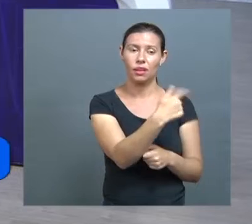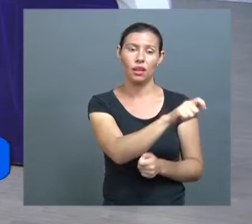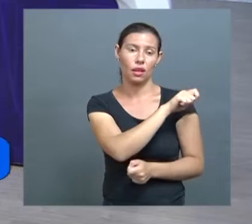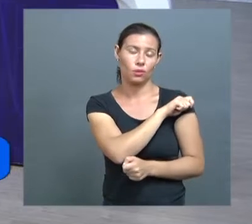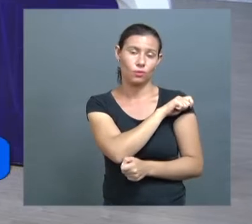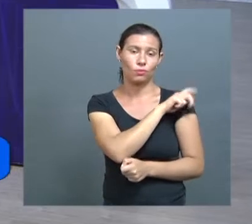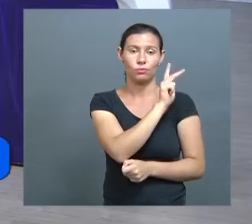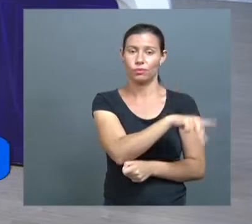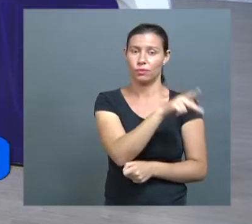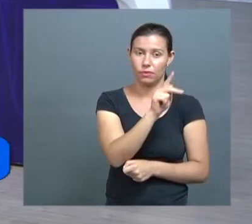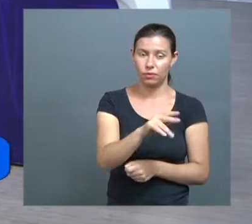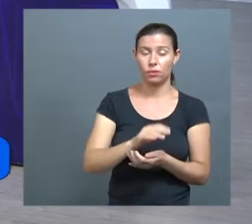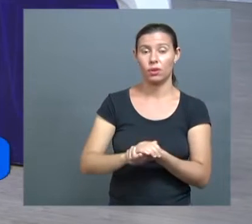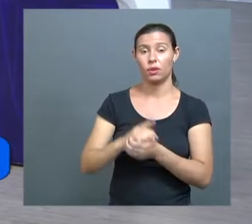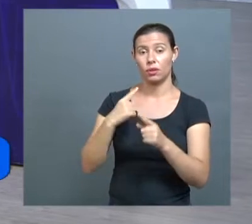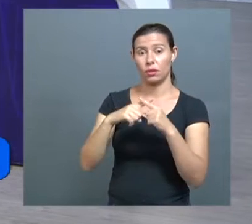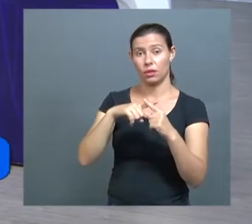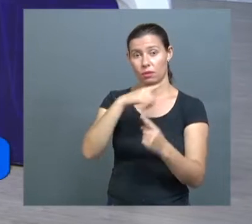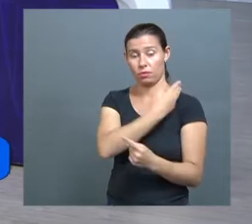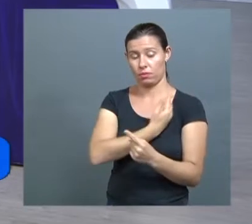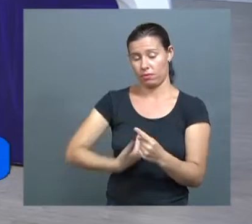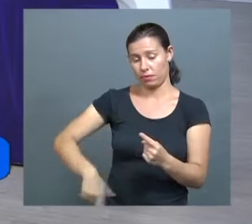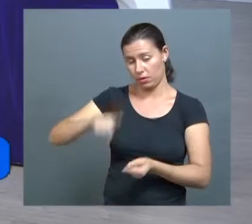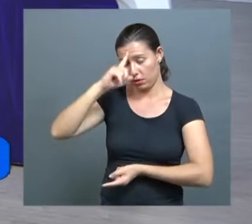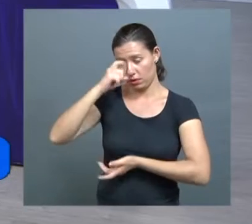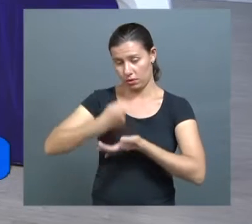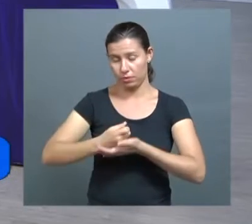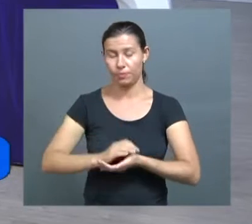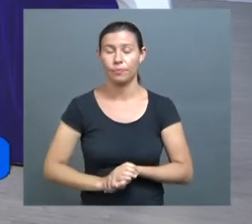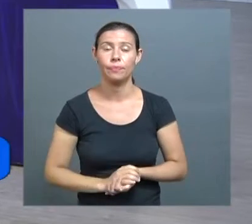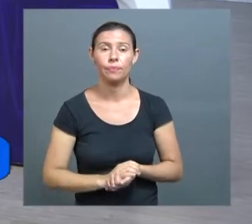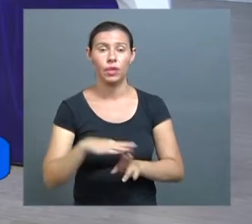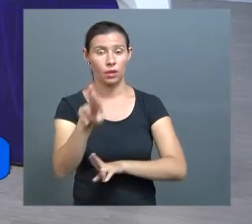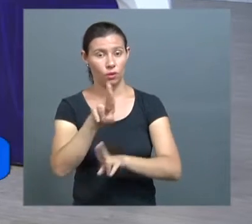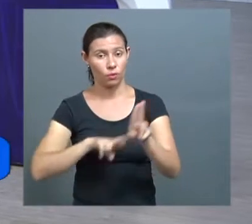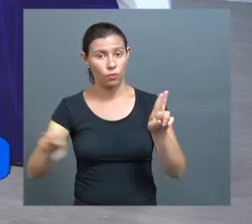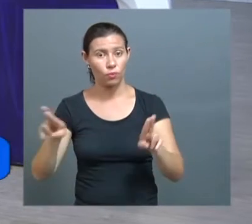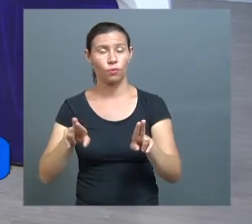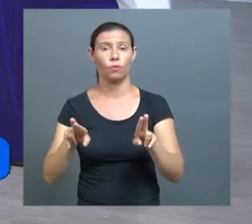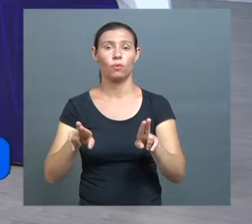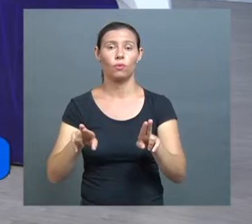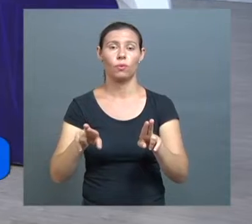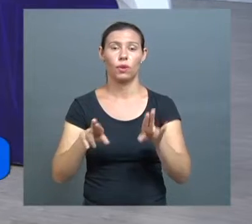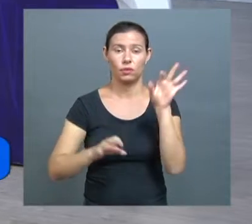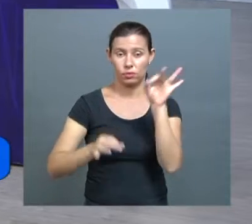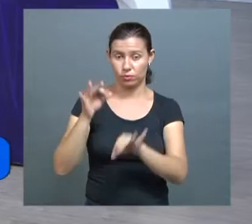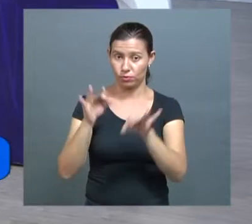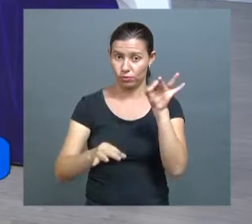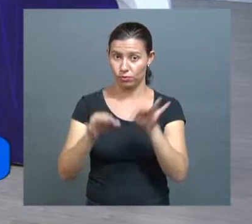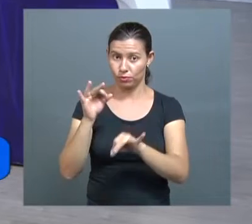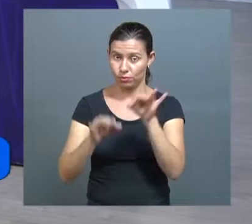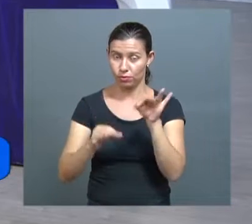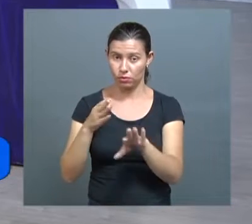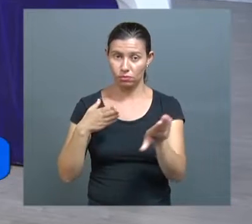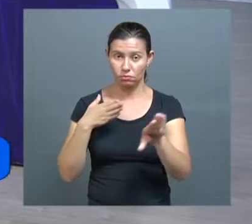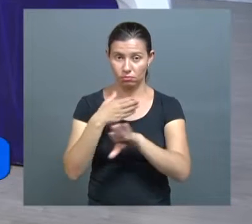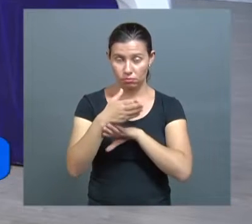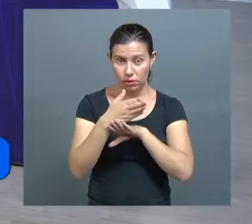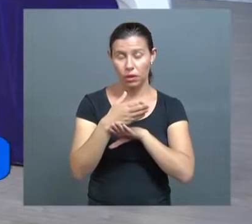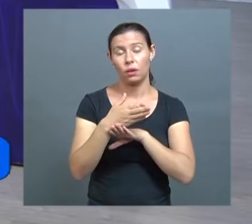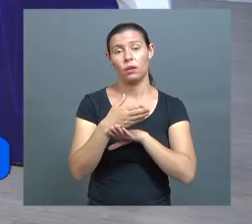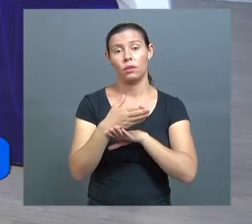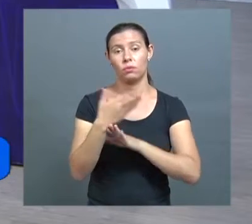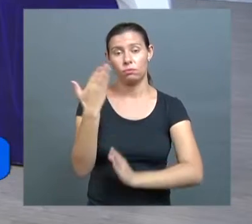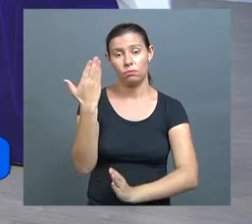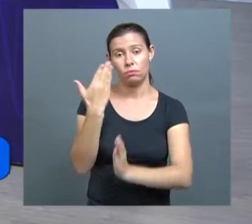essa decisão do governo, né? Exatamente. Proreitor, a UFU, a universidade pretende recorrer a essa decisão? Então, é importante, eu